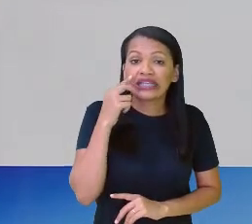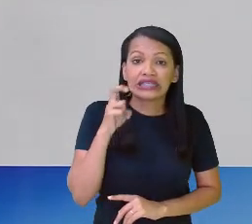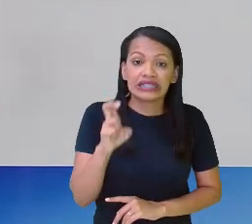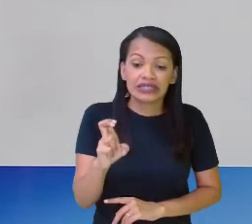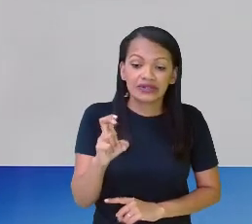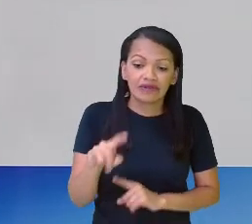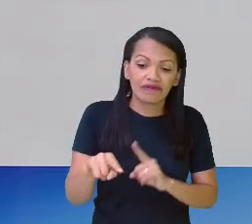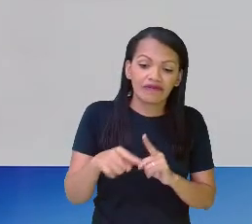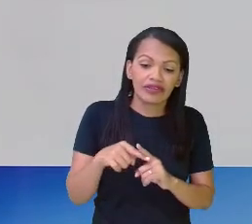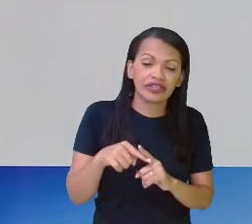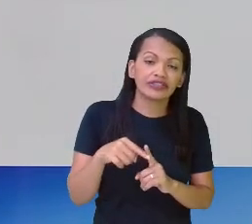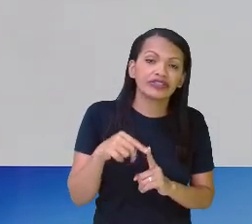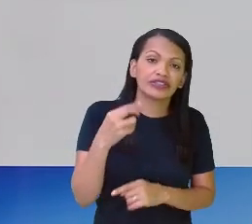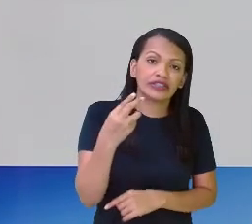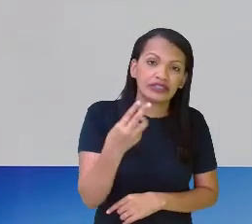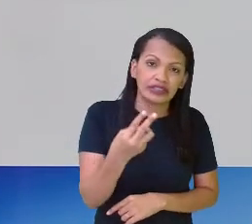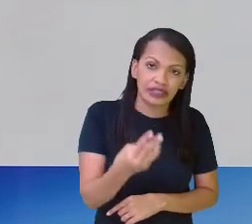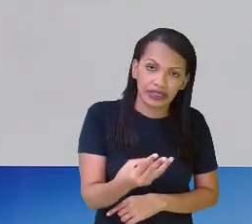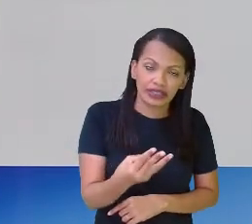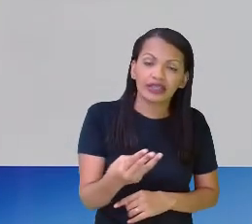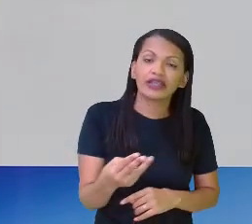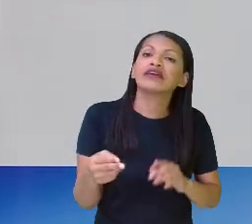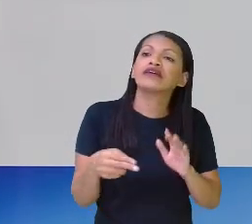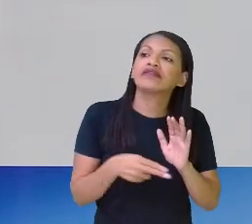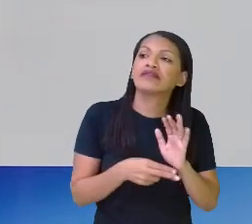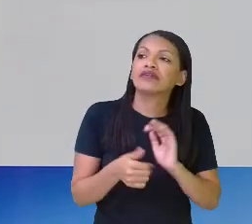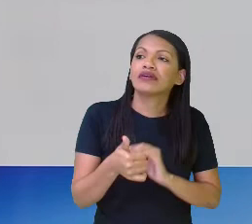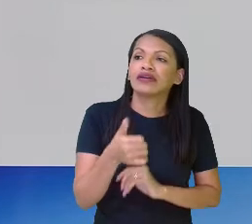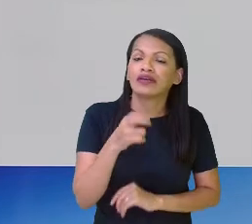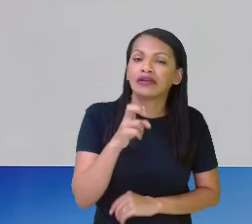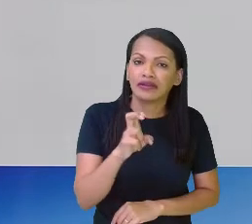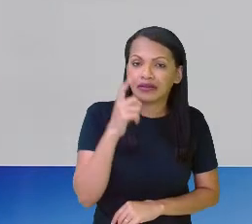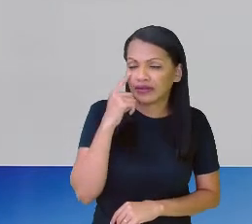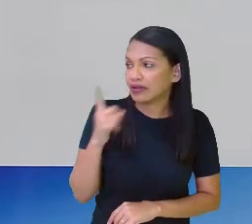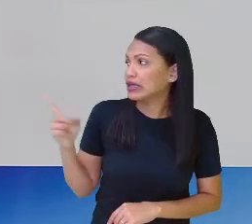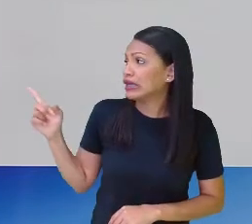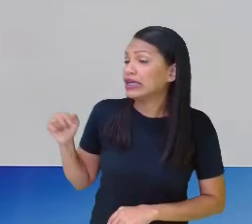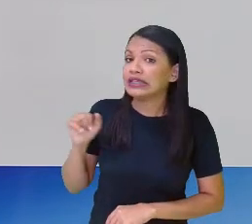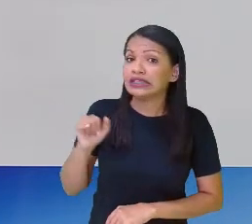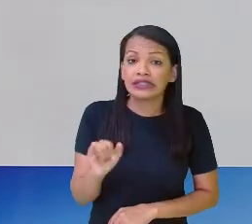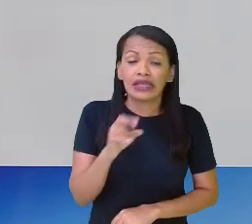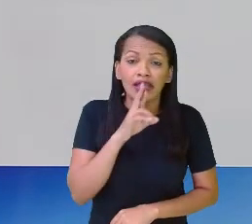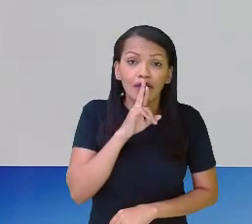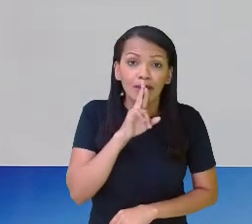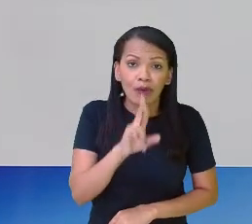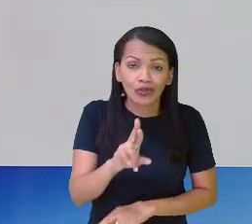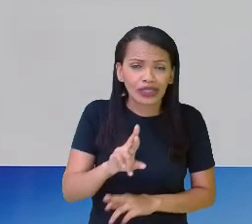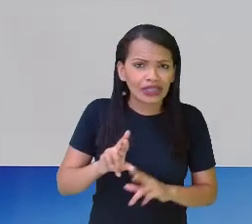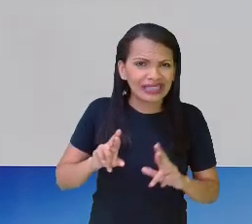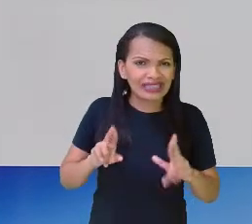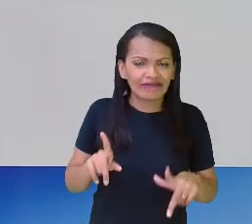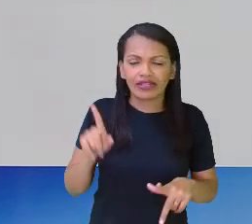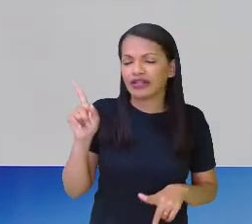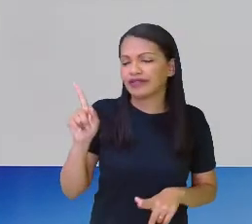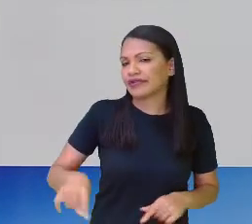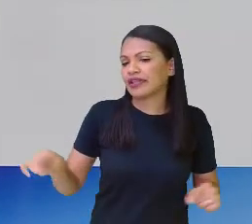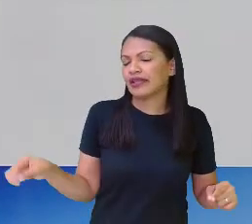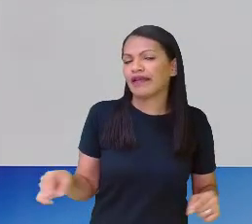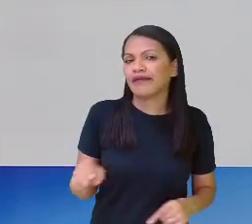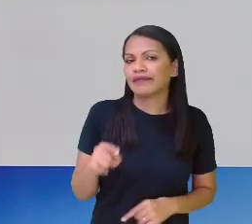os valores forem diferentes, não são equivalentes. Se os valores não forem